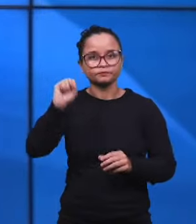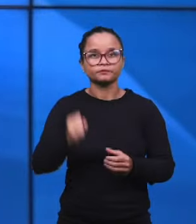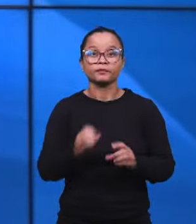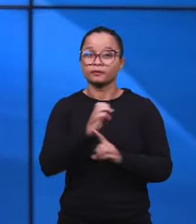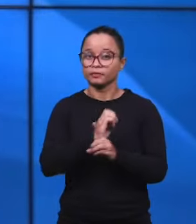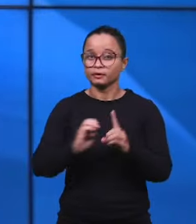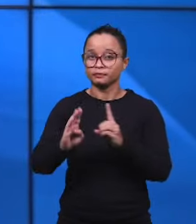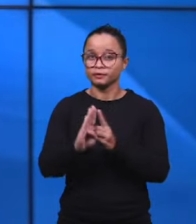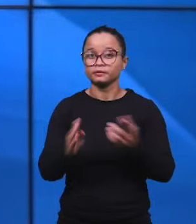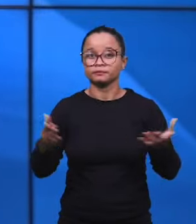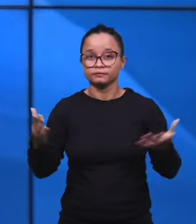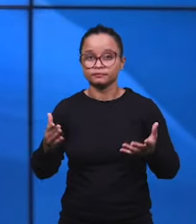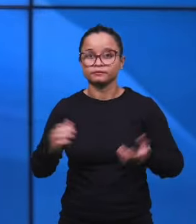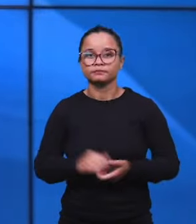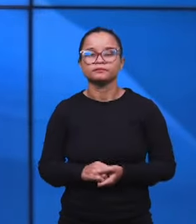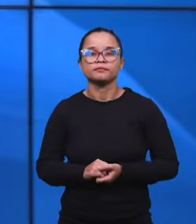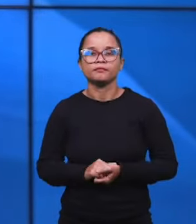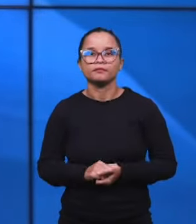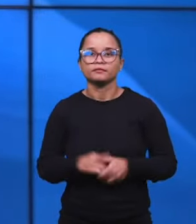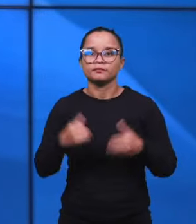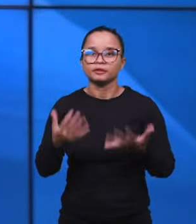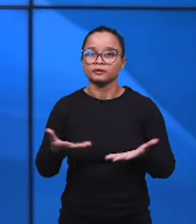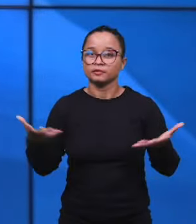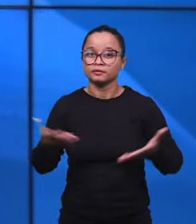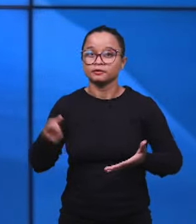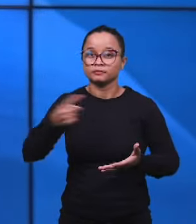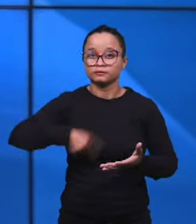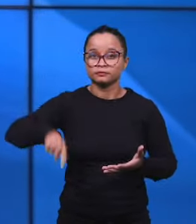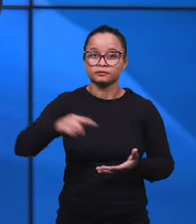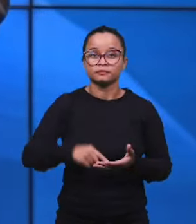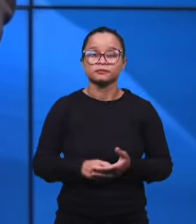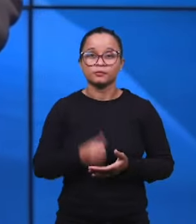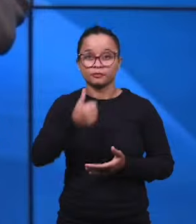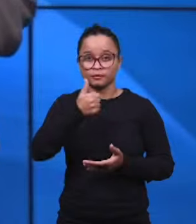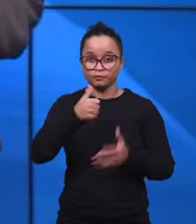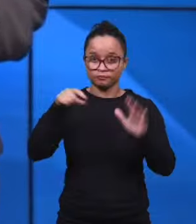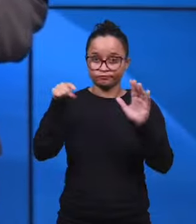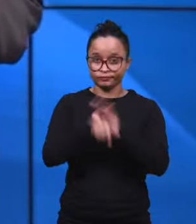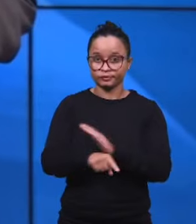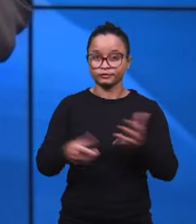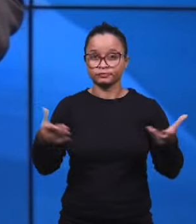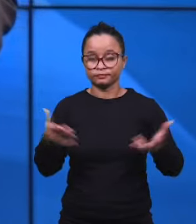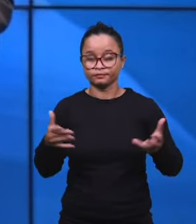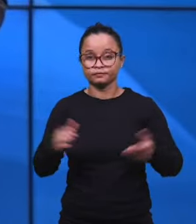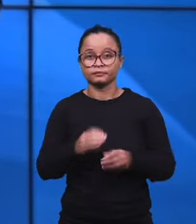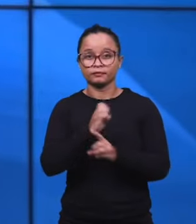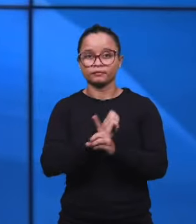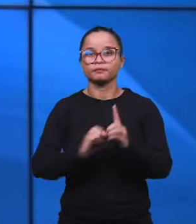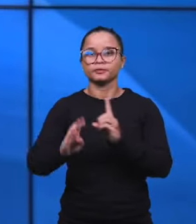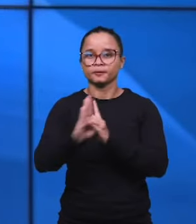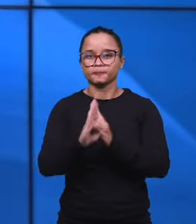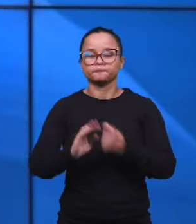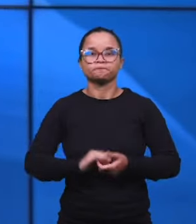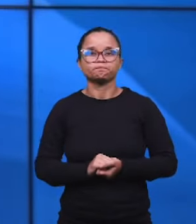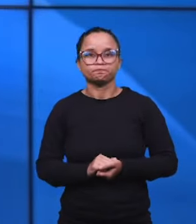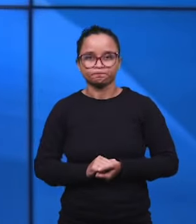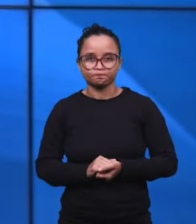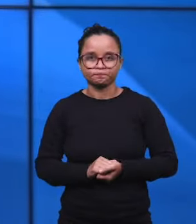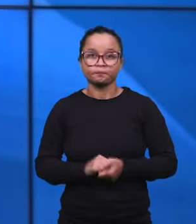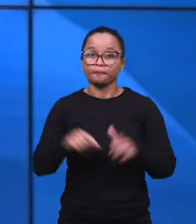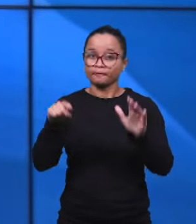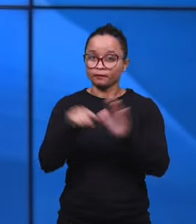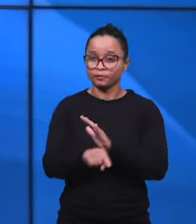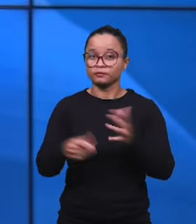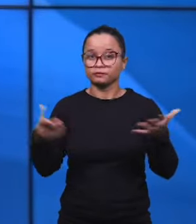esta Escola Bíblica. E agora nós vamos então à primeira pergunta que foi feita da Escola Bíblica e nessa